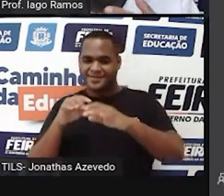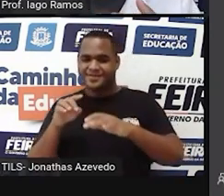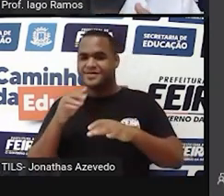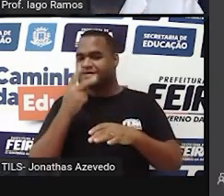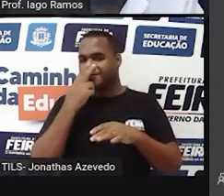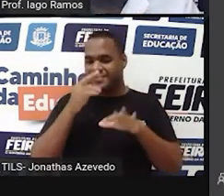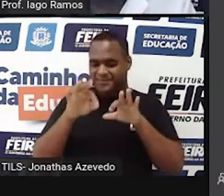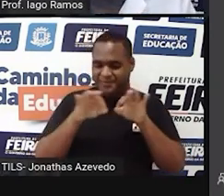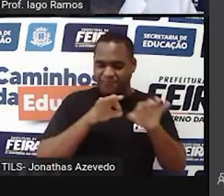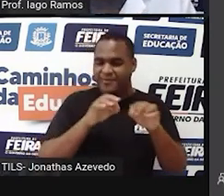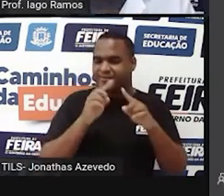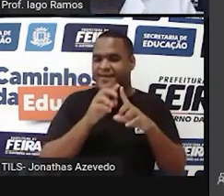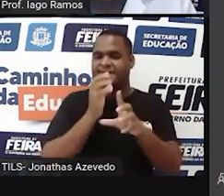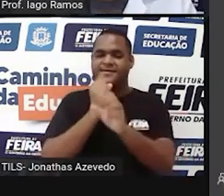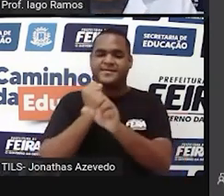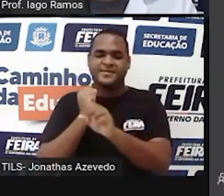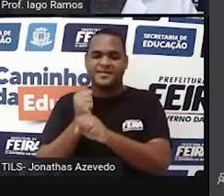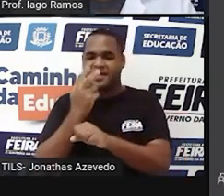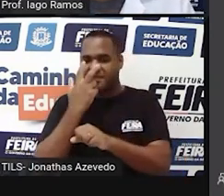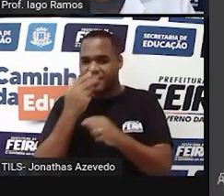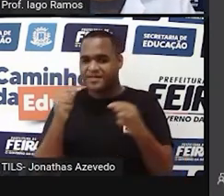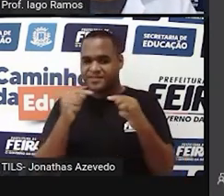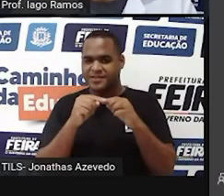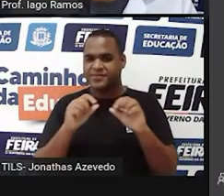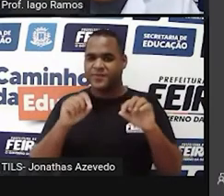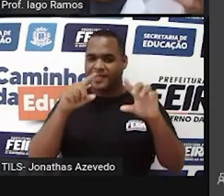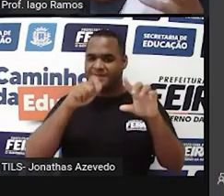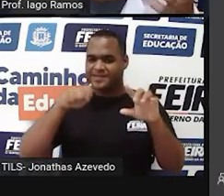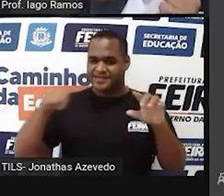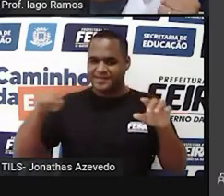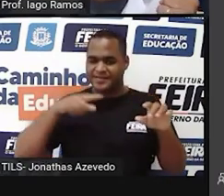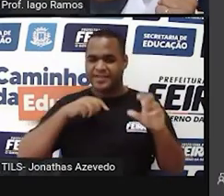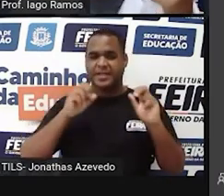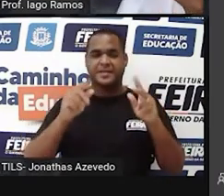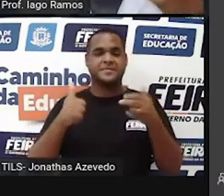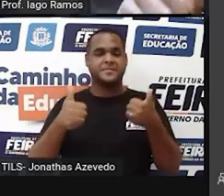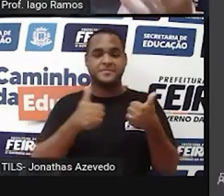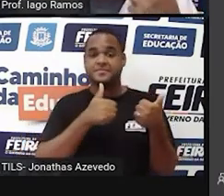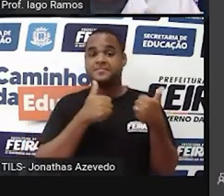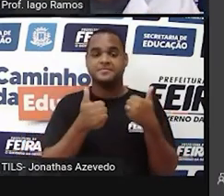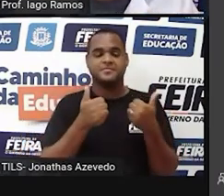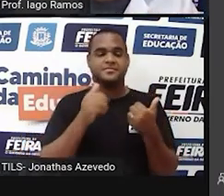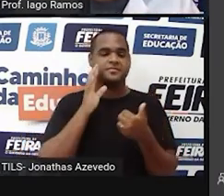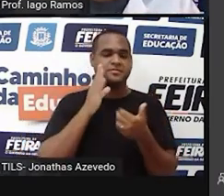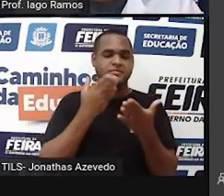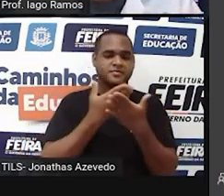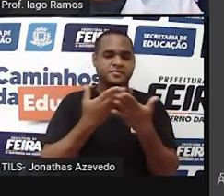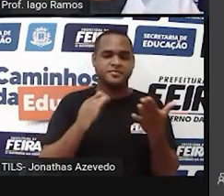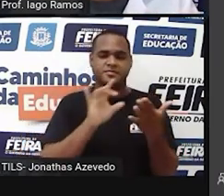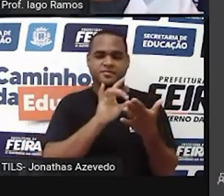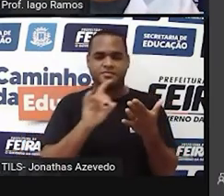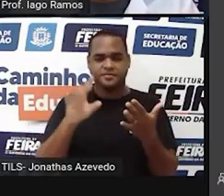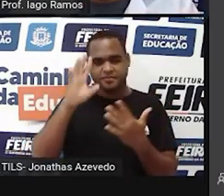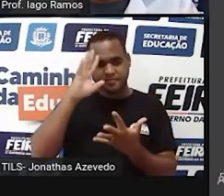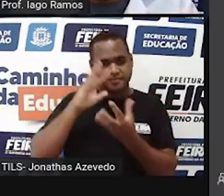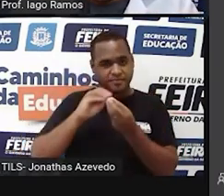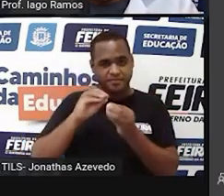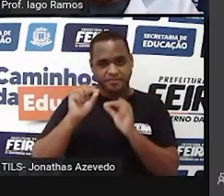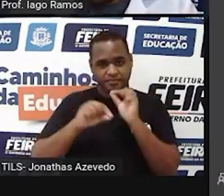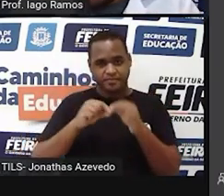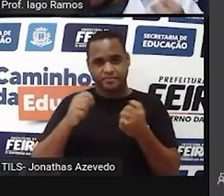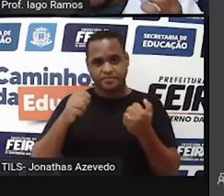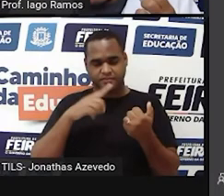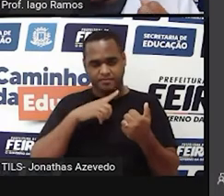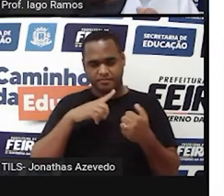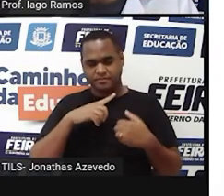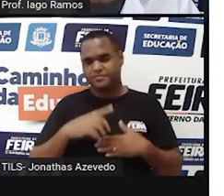Fazer ali umas continhas, né? Como se fosse no quadro, né? Que bacana! Mas eu espero mesmo que você tenha entendido, tá?